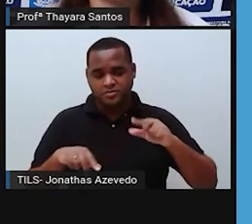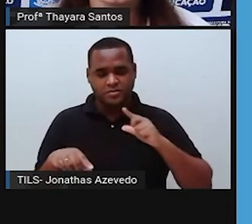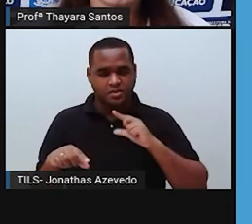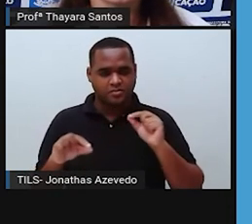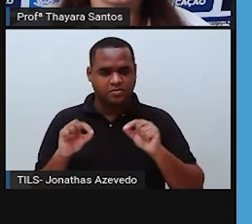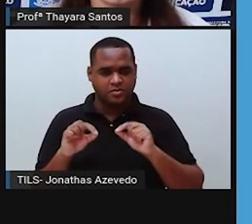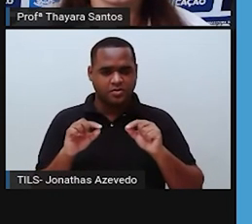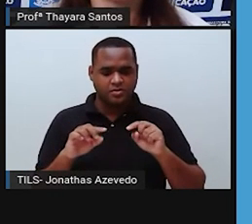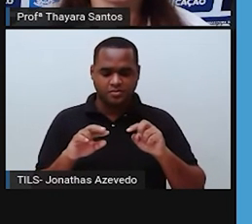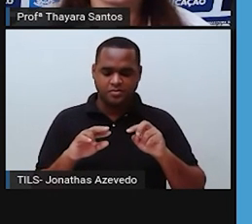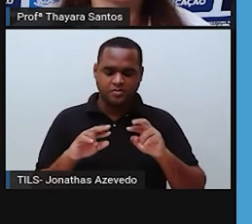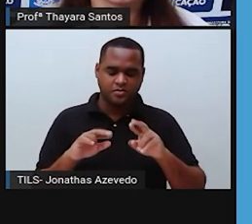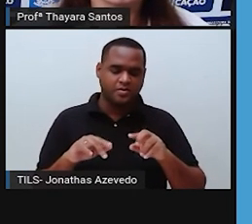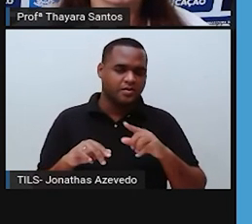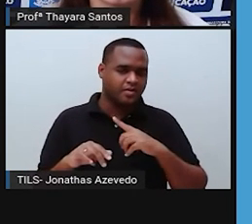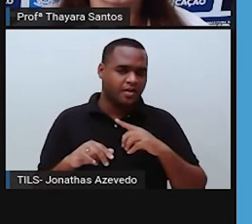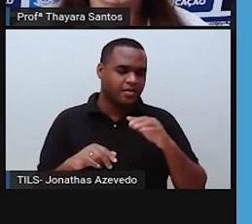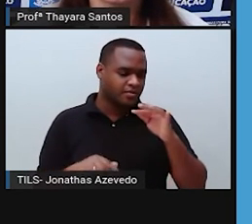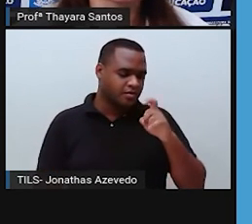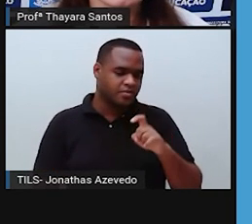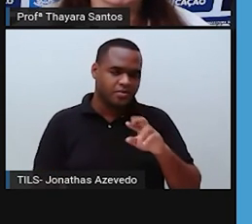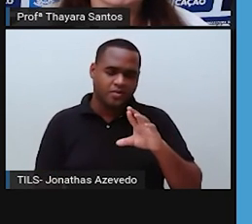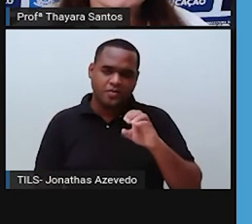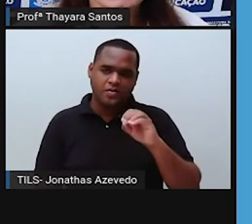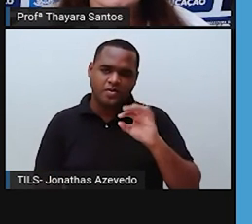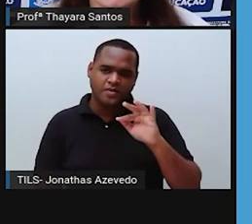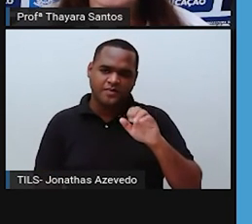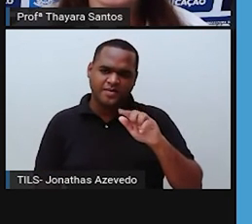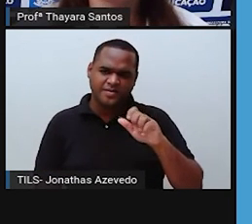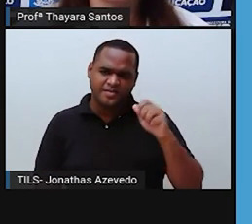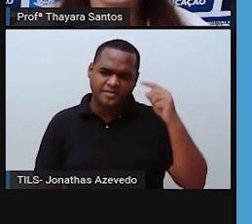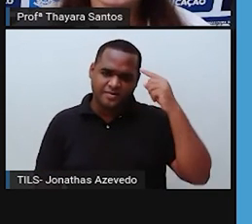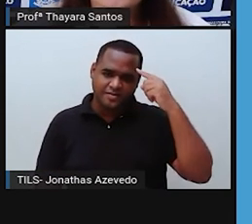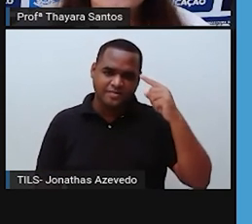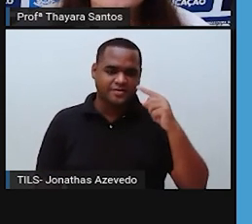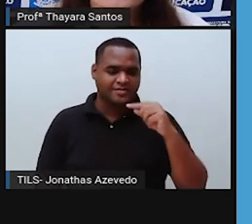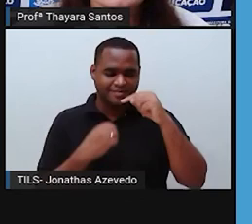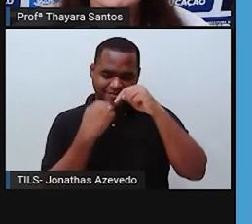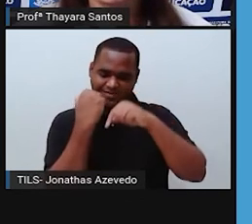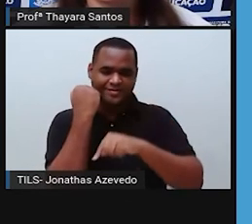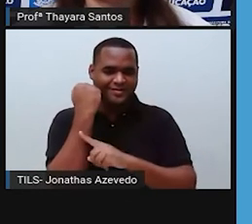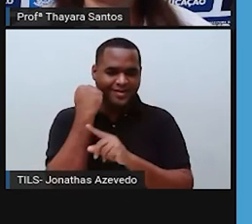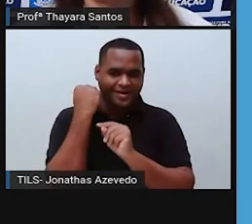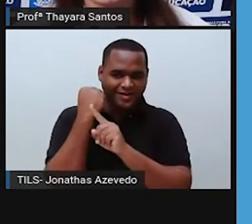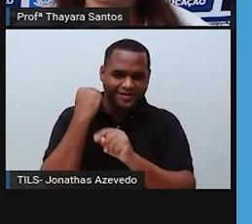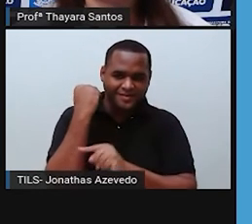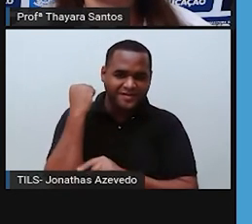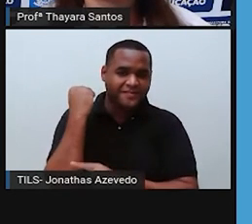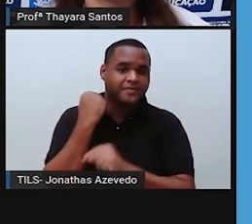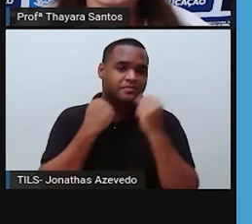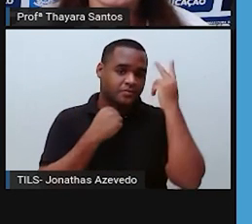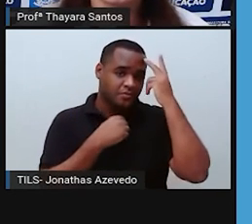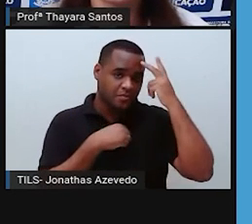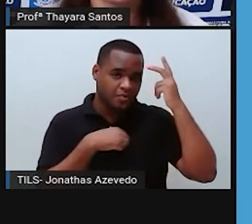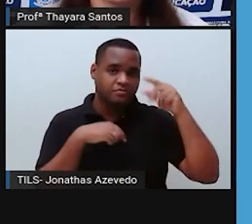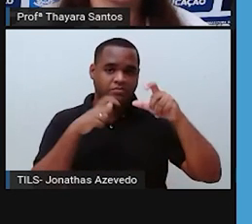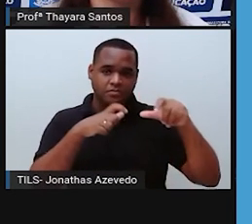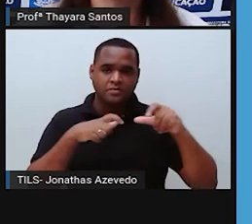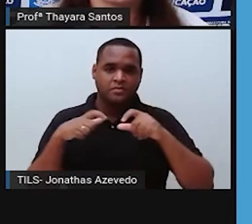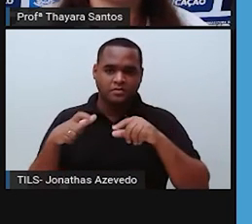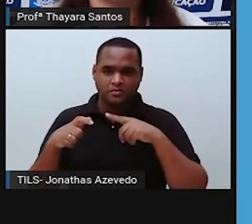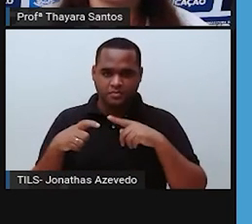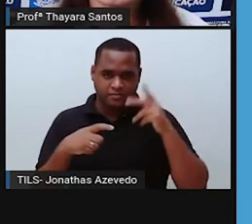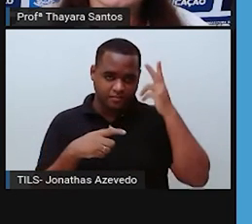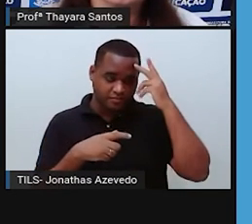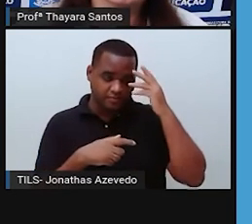cactácea, As xerófilas, as plantas, os cactos, são muito comuns nesse lugar. Justamente porque o